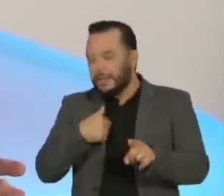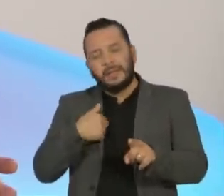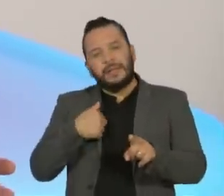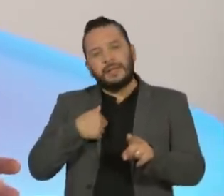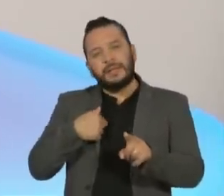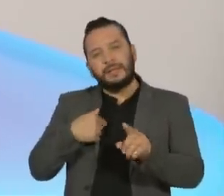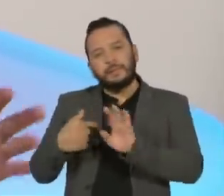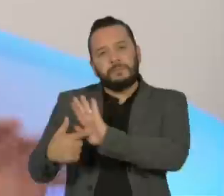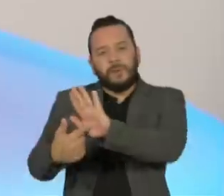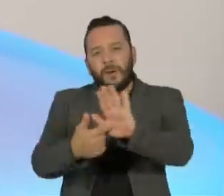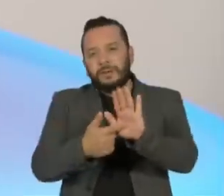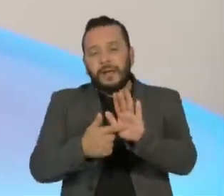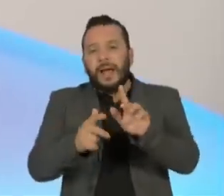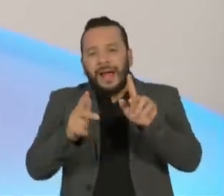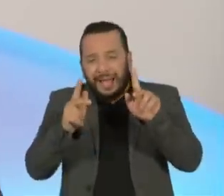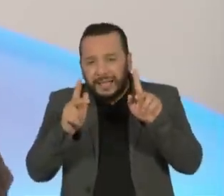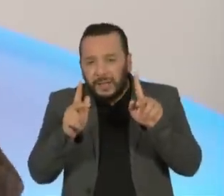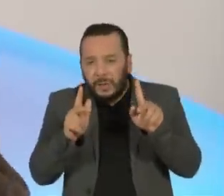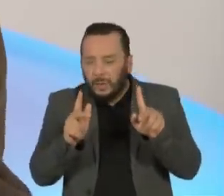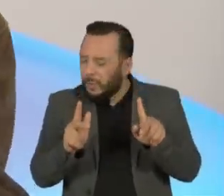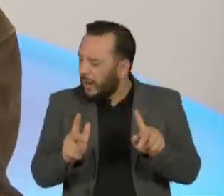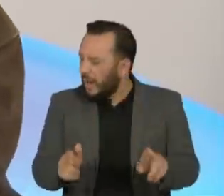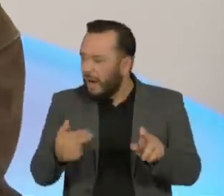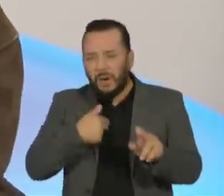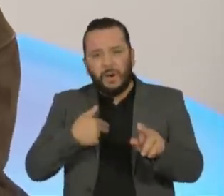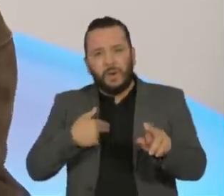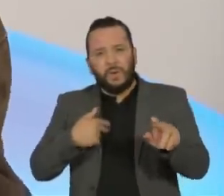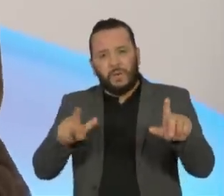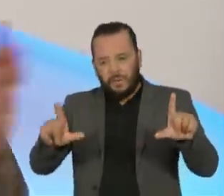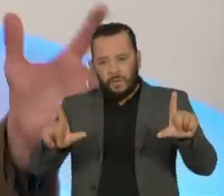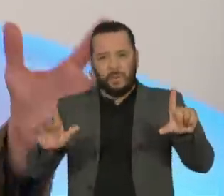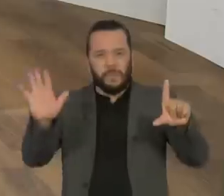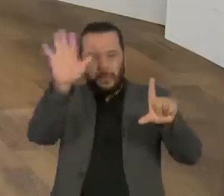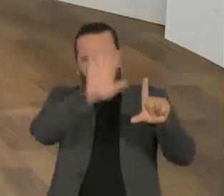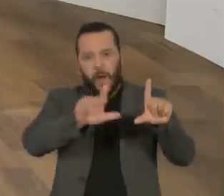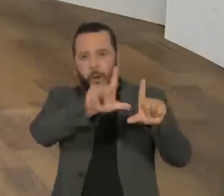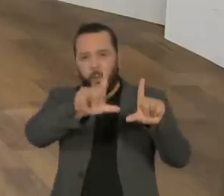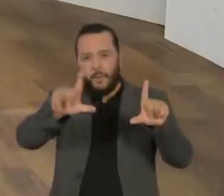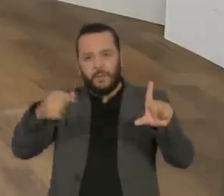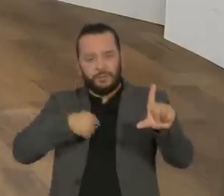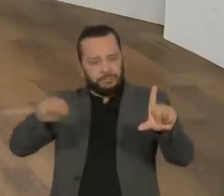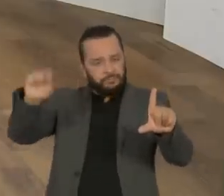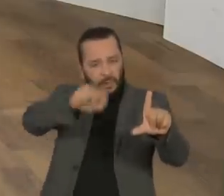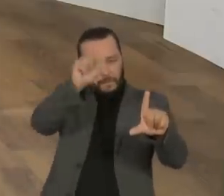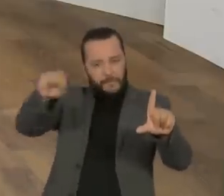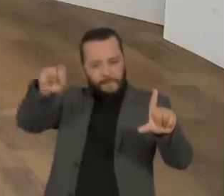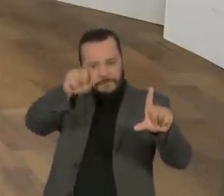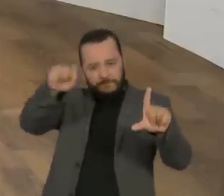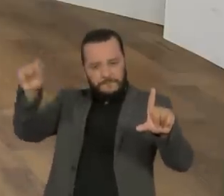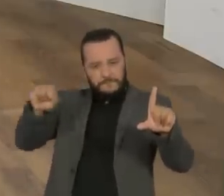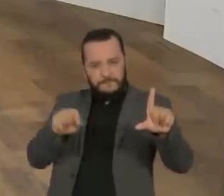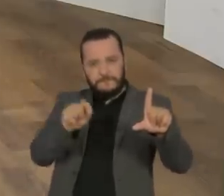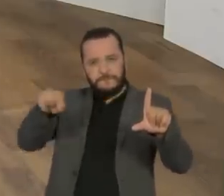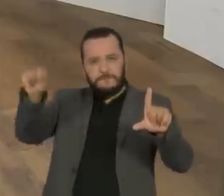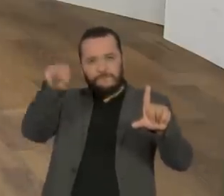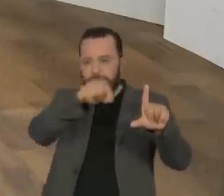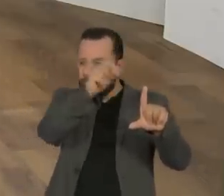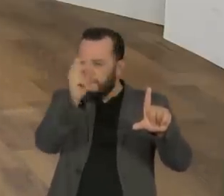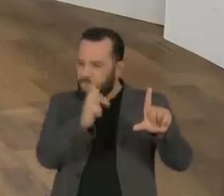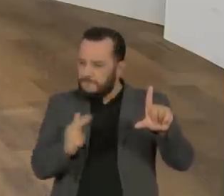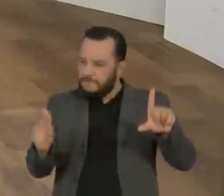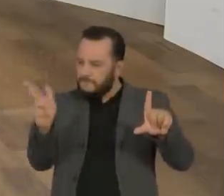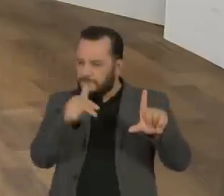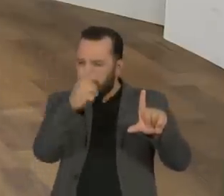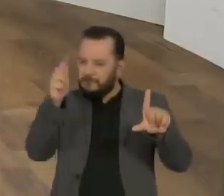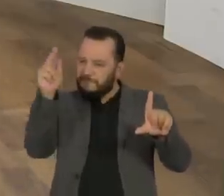toda a tela em branco e começasse a voluptuosamente se focar na moldura. Aí fazia molduras e